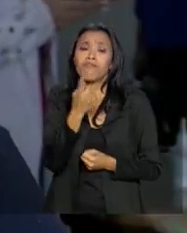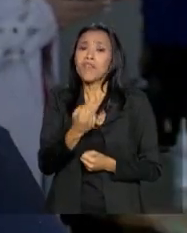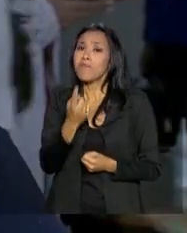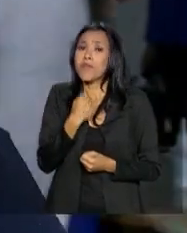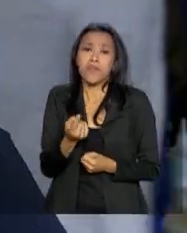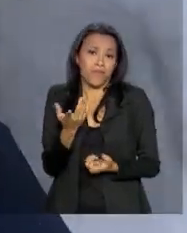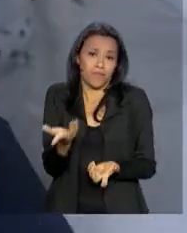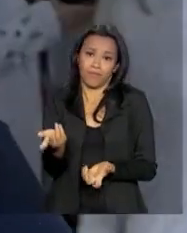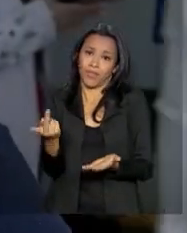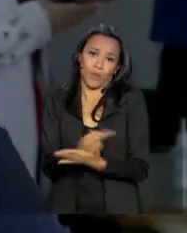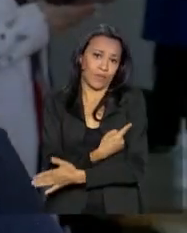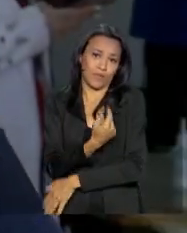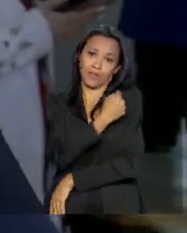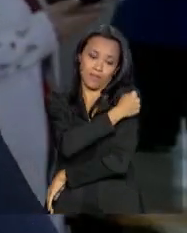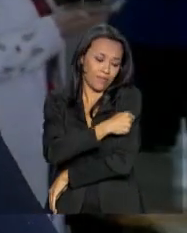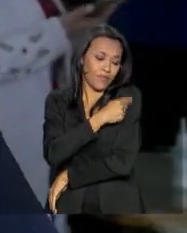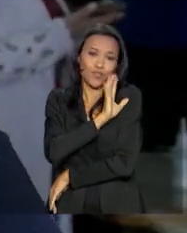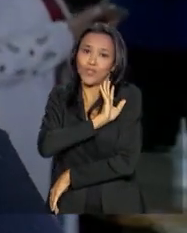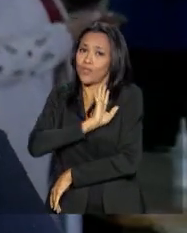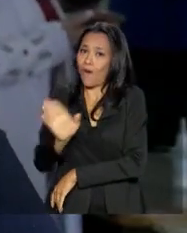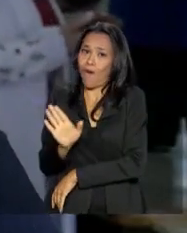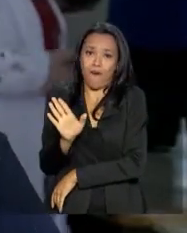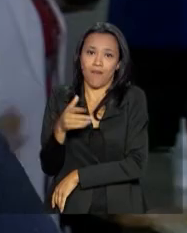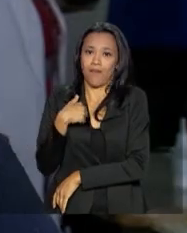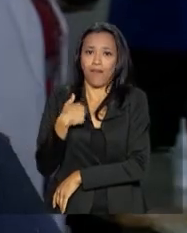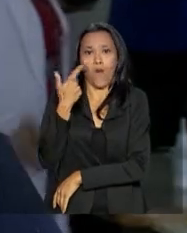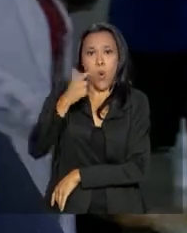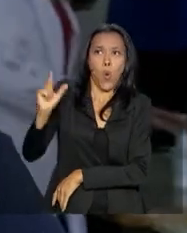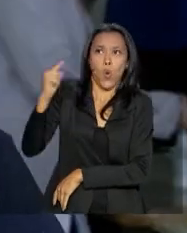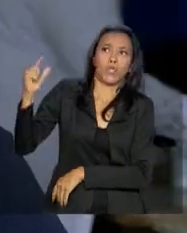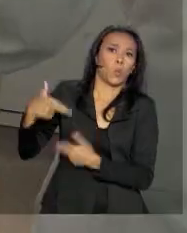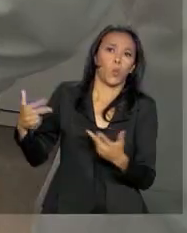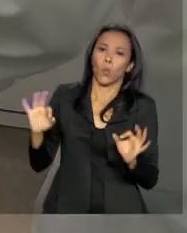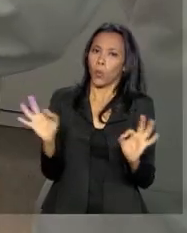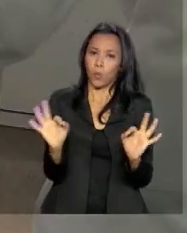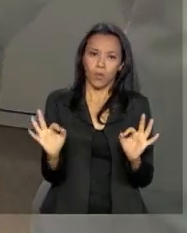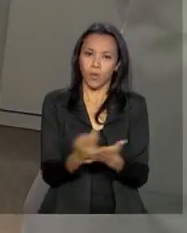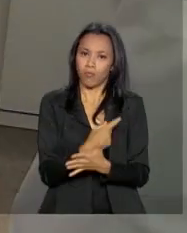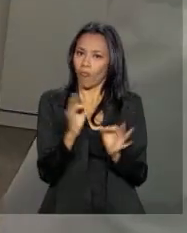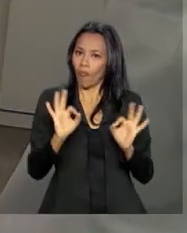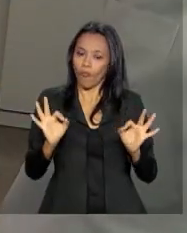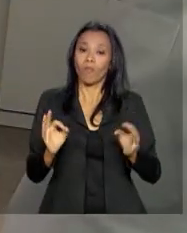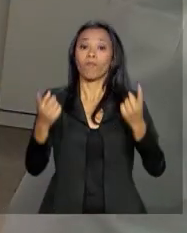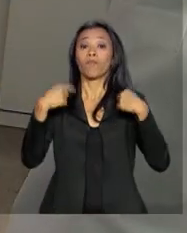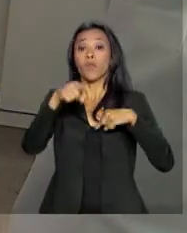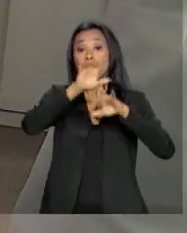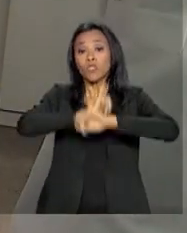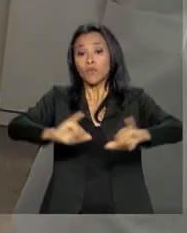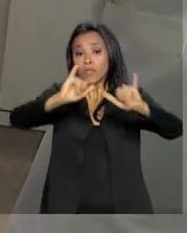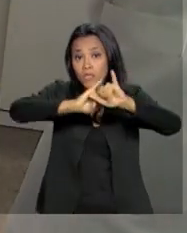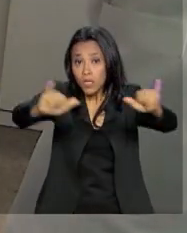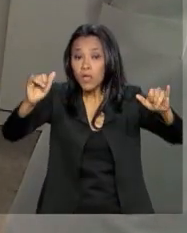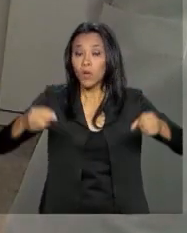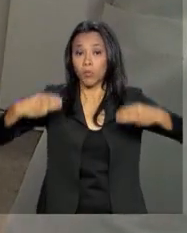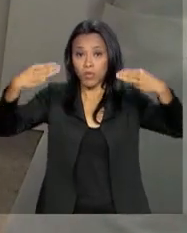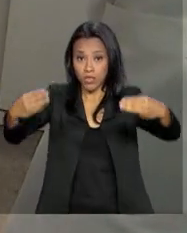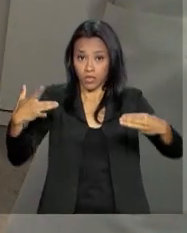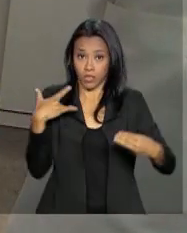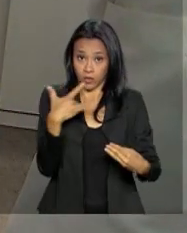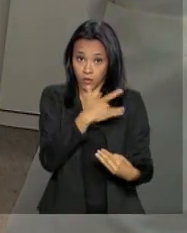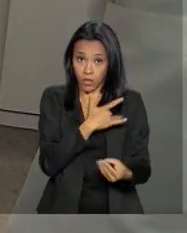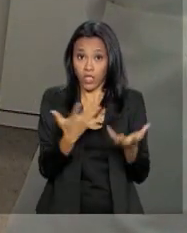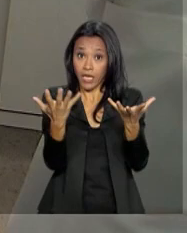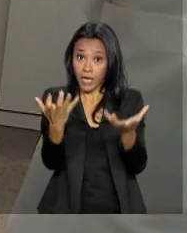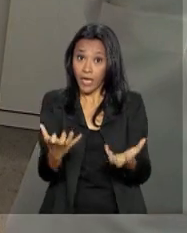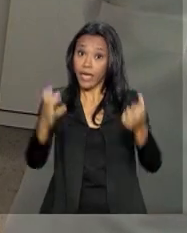vermelhidão local. Mas mais do que isso, não tem nenhum tipo de reação diversa. Com a campanha, o Ministério da Saúde espera diminuir a